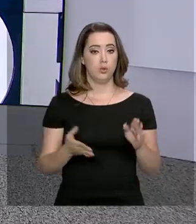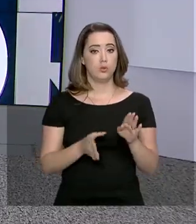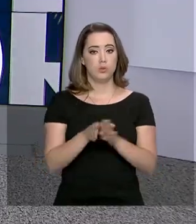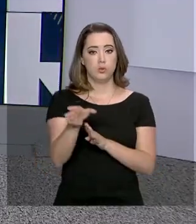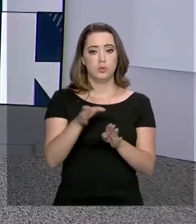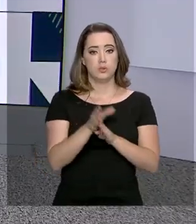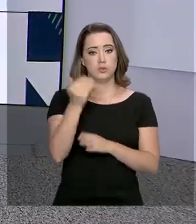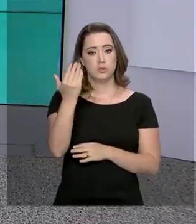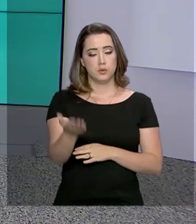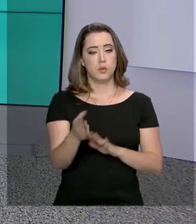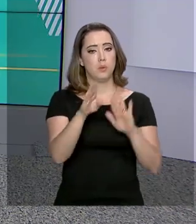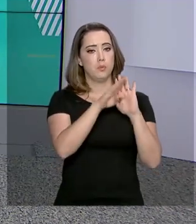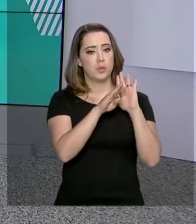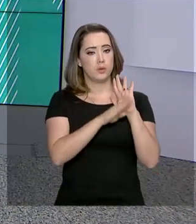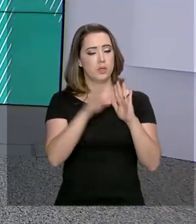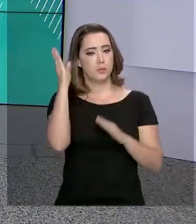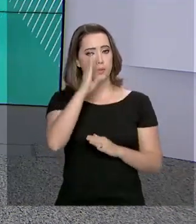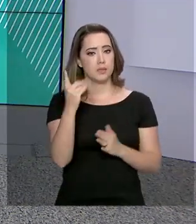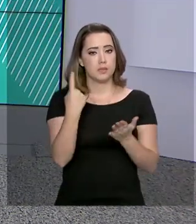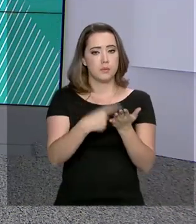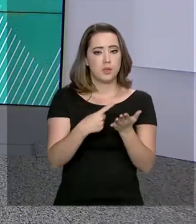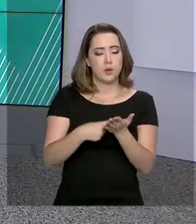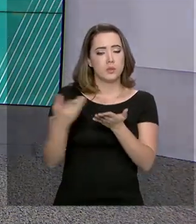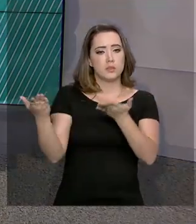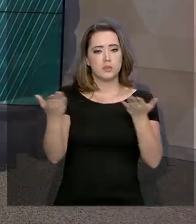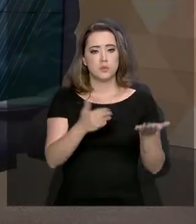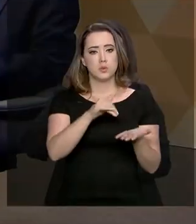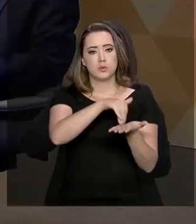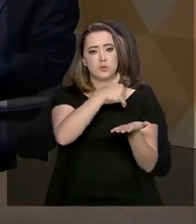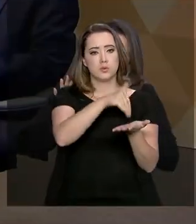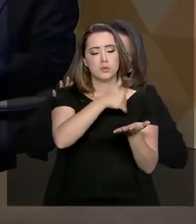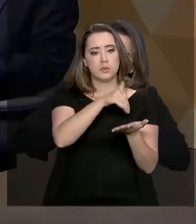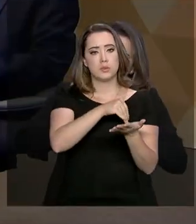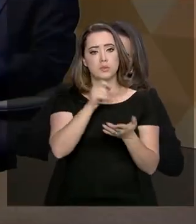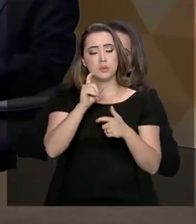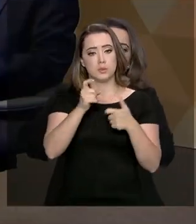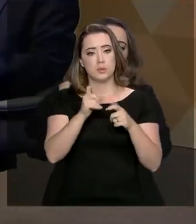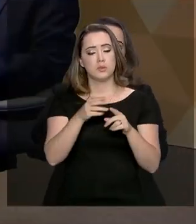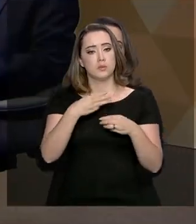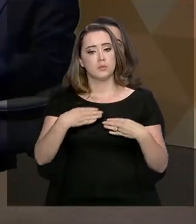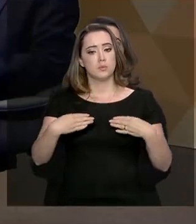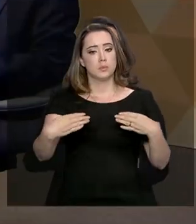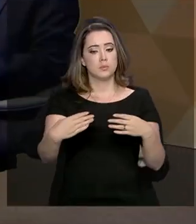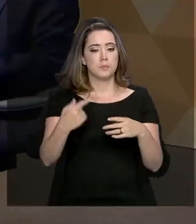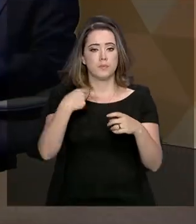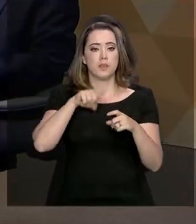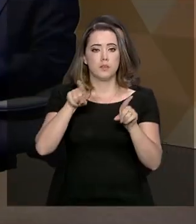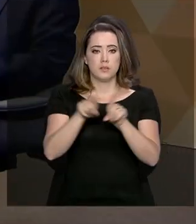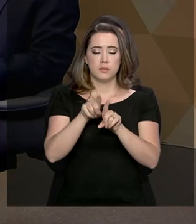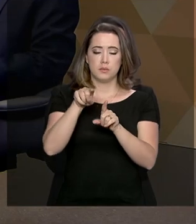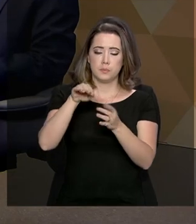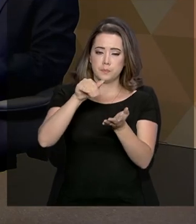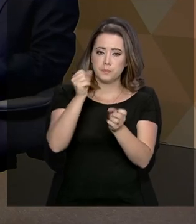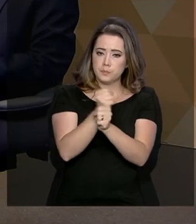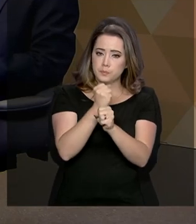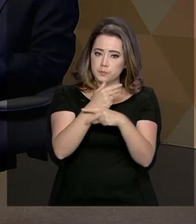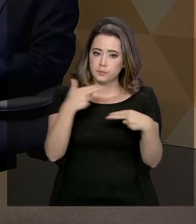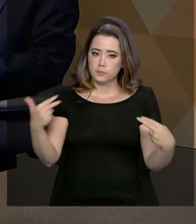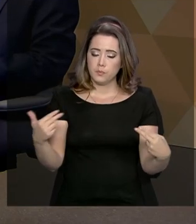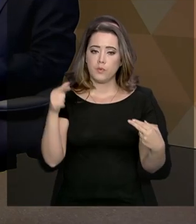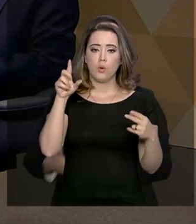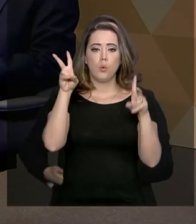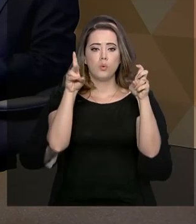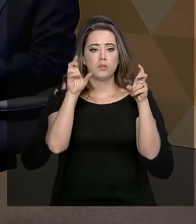para você. O programa Brasil em Pauta recebe hoje o secretário executivo do Ministério da Infraestrutura, Marcelo Sampaio.